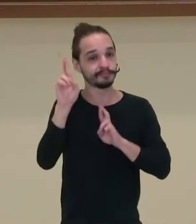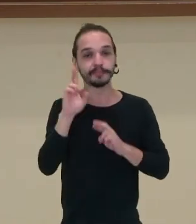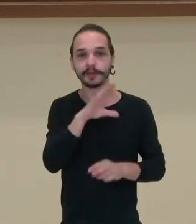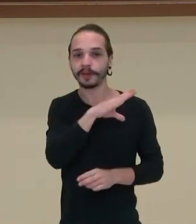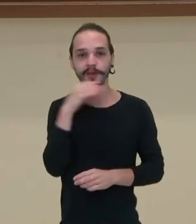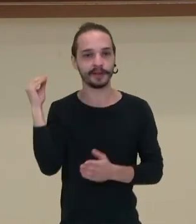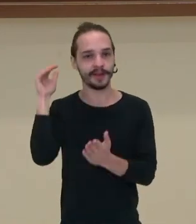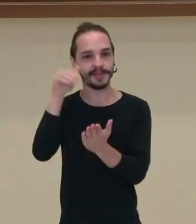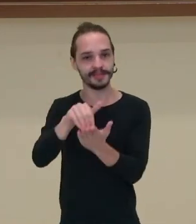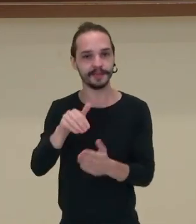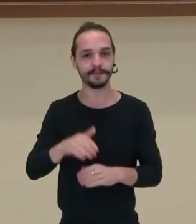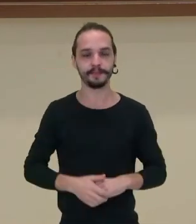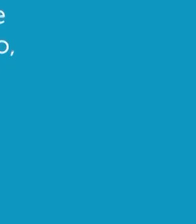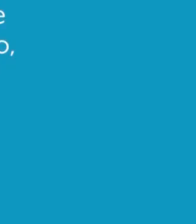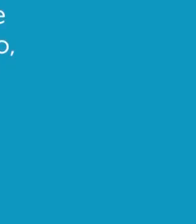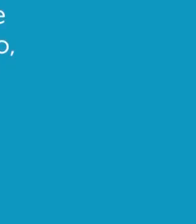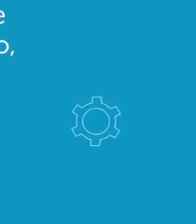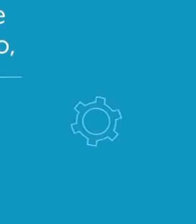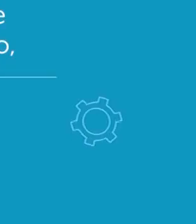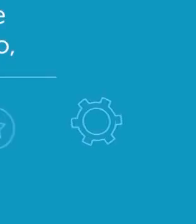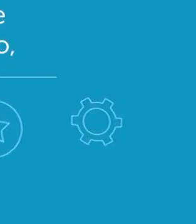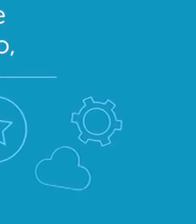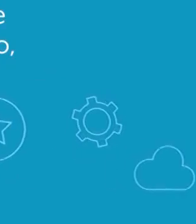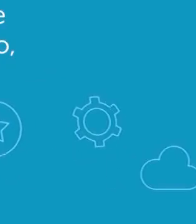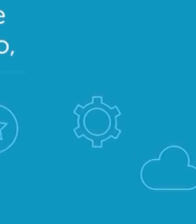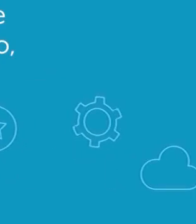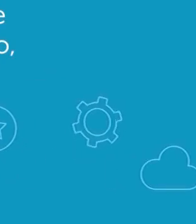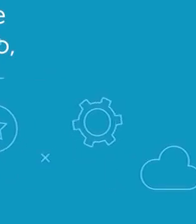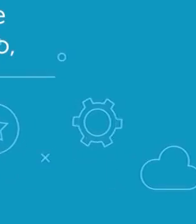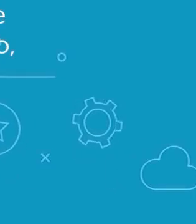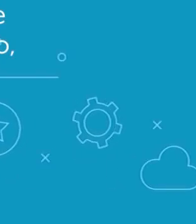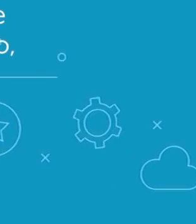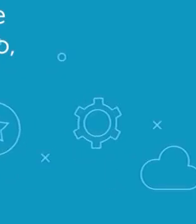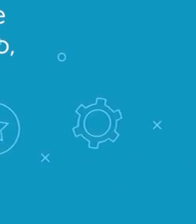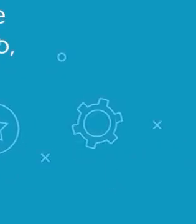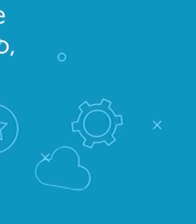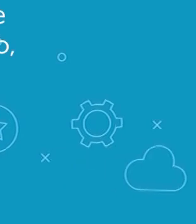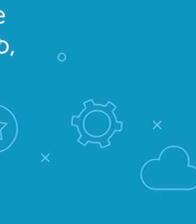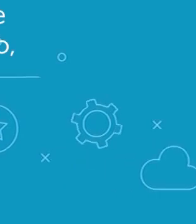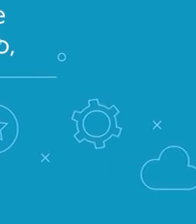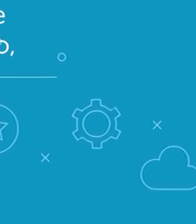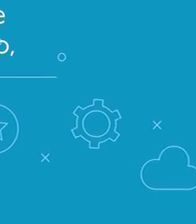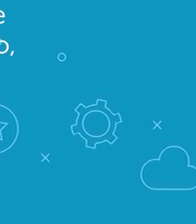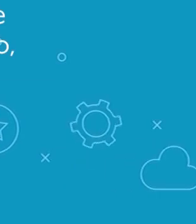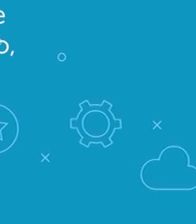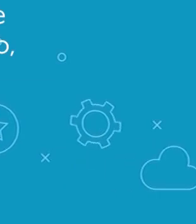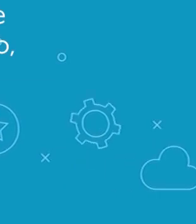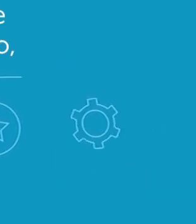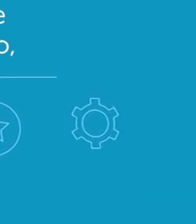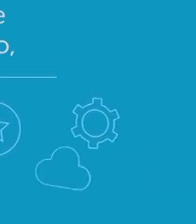gostado e até a próxima. Transcrição Quintena Coelho